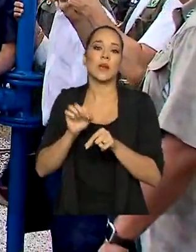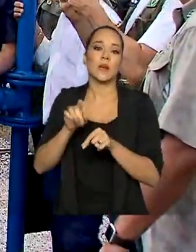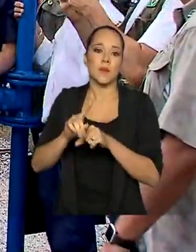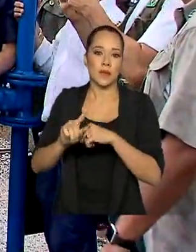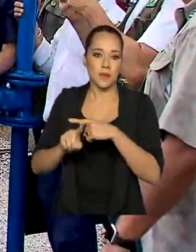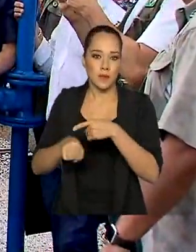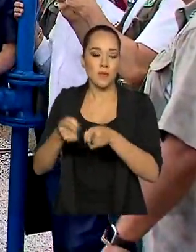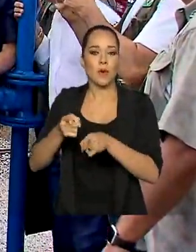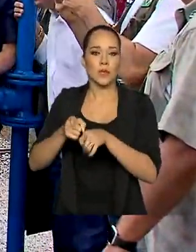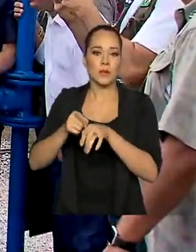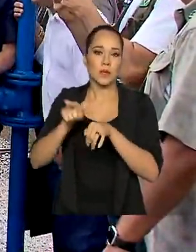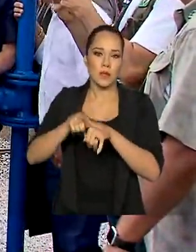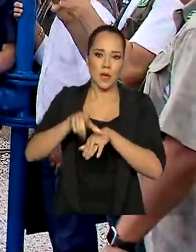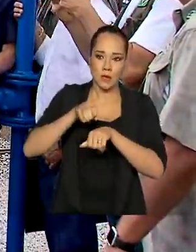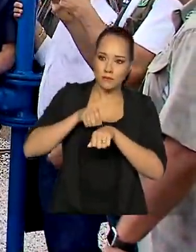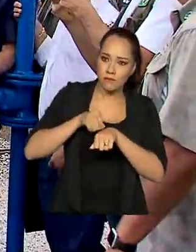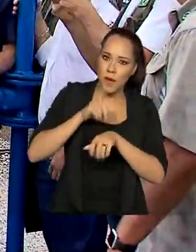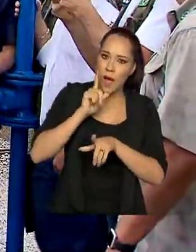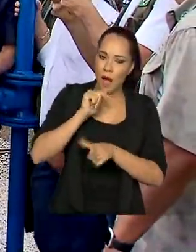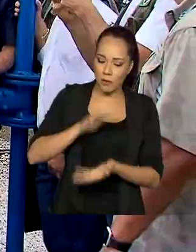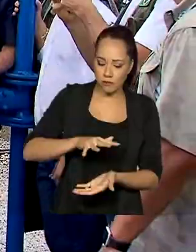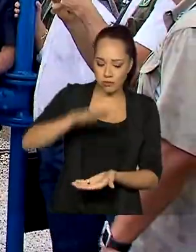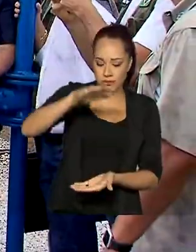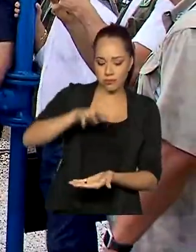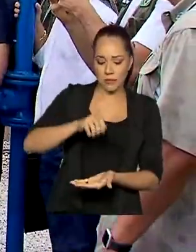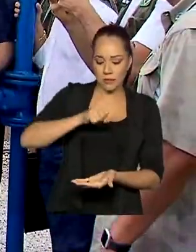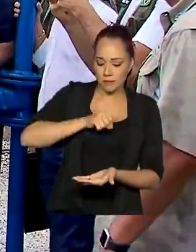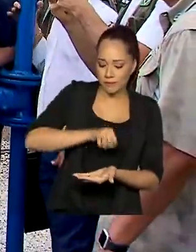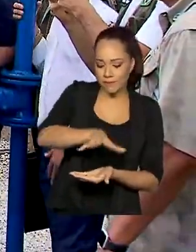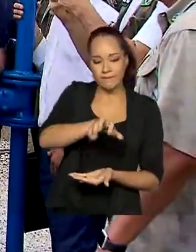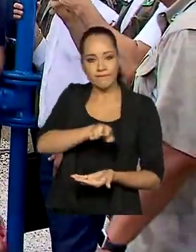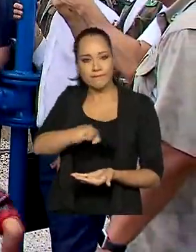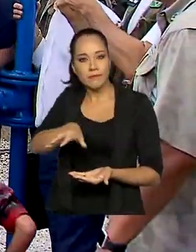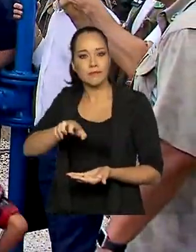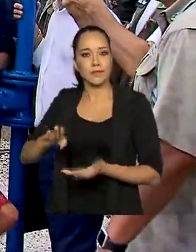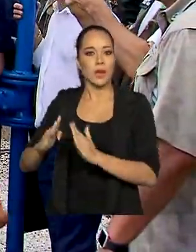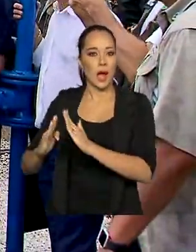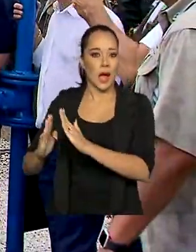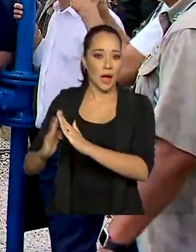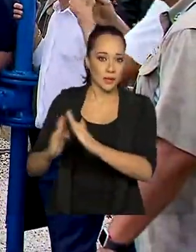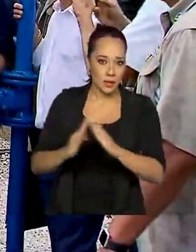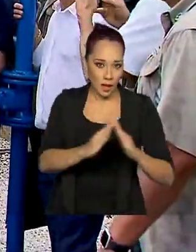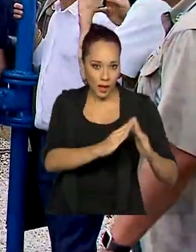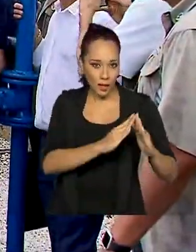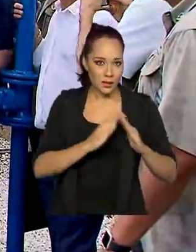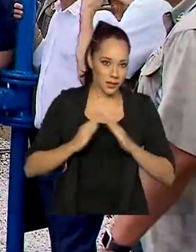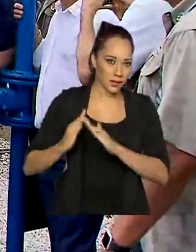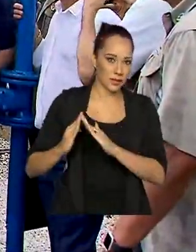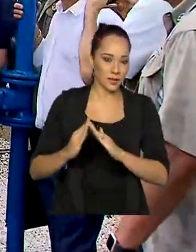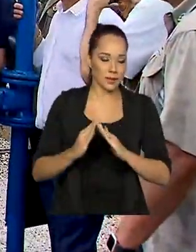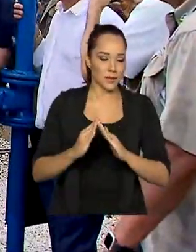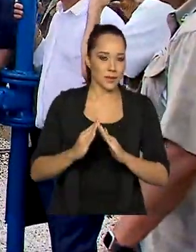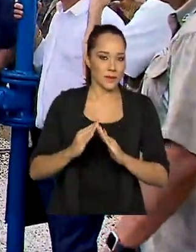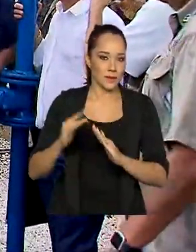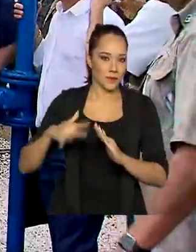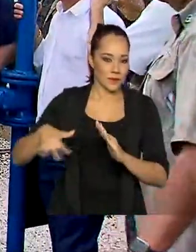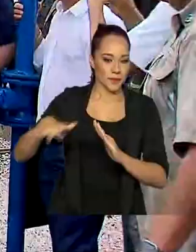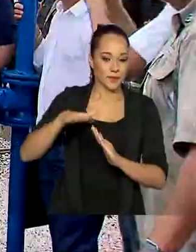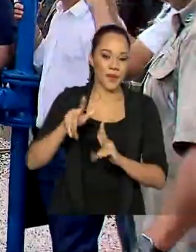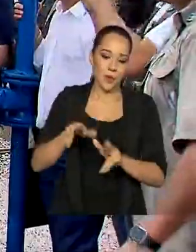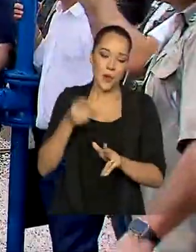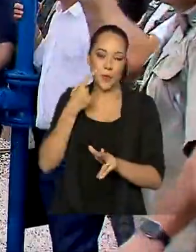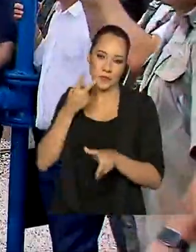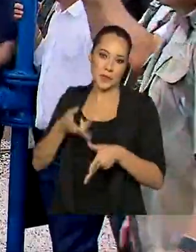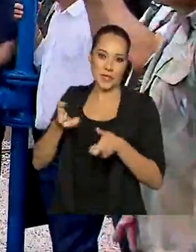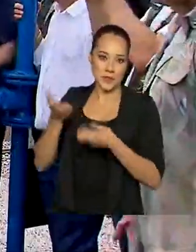rede de distribuição que leva a água, portanto, aos moradores das residências. Como vemos